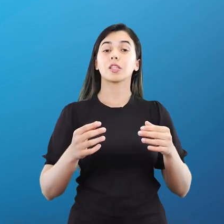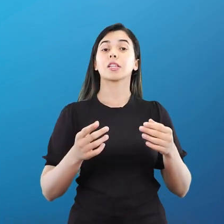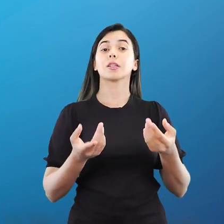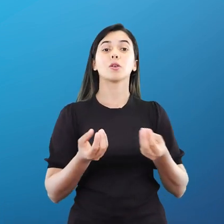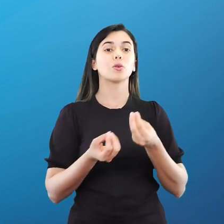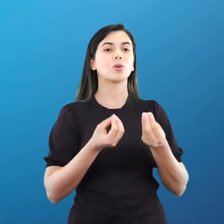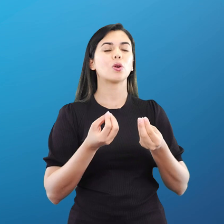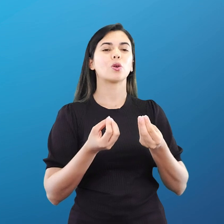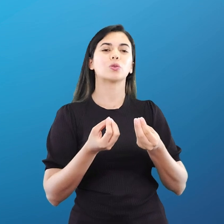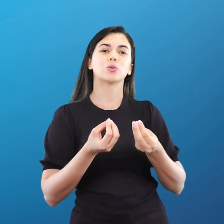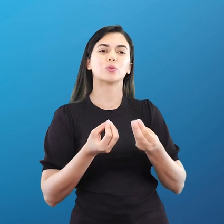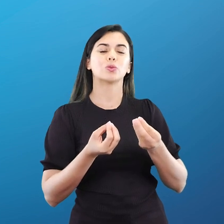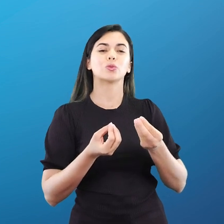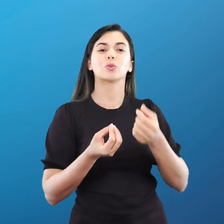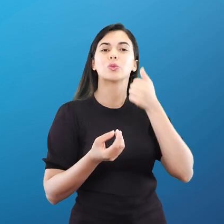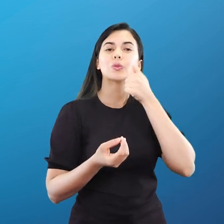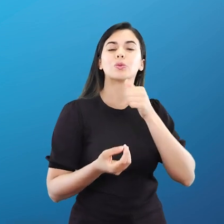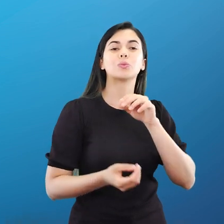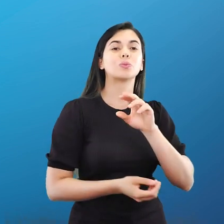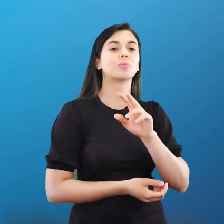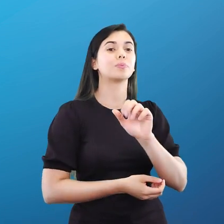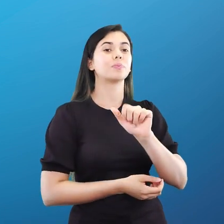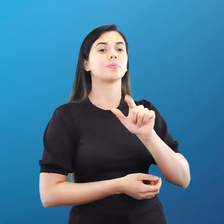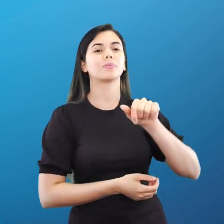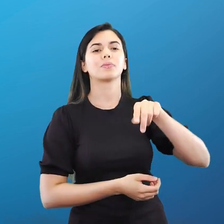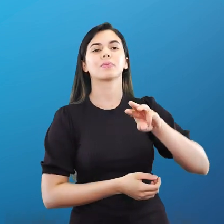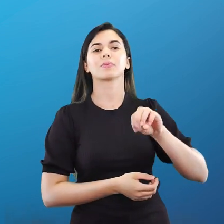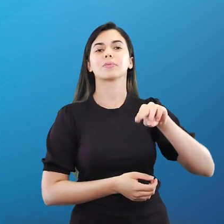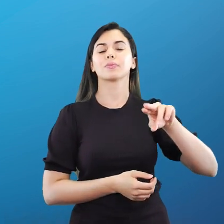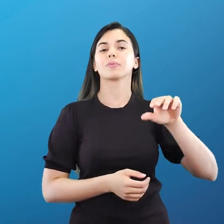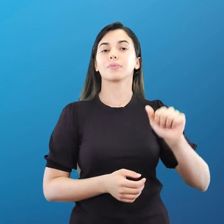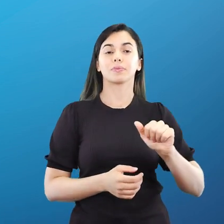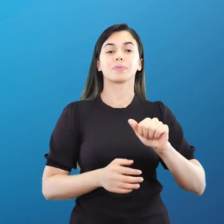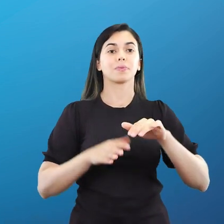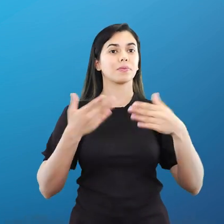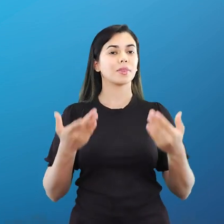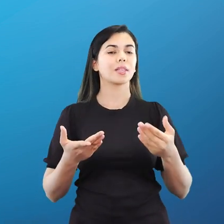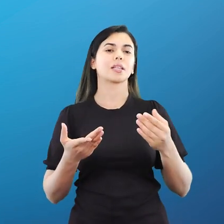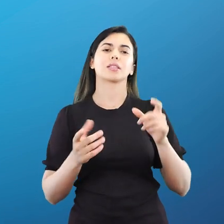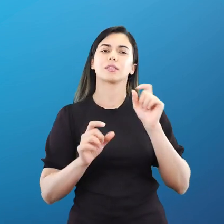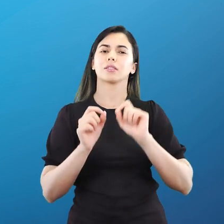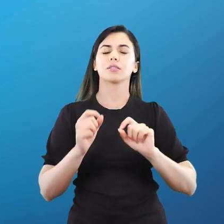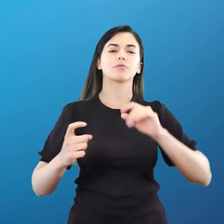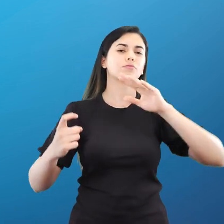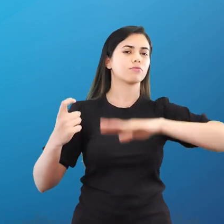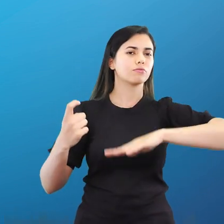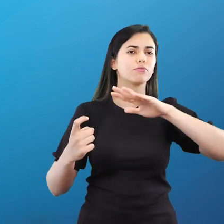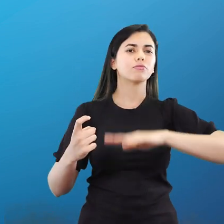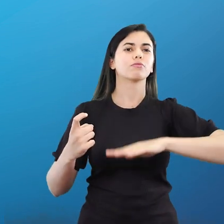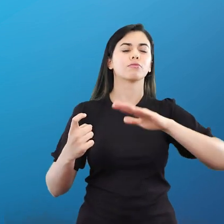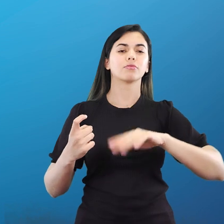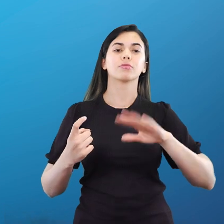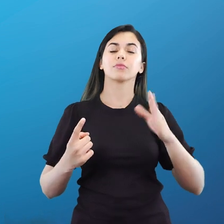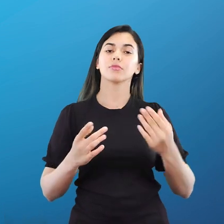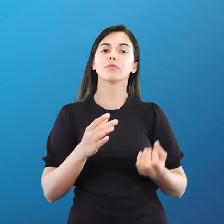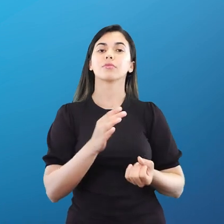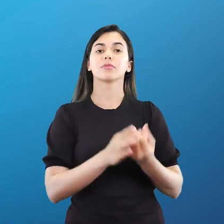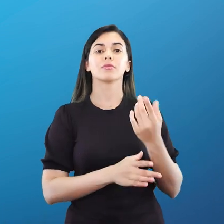mortal chamada Alquimena. Tá, então, seria aí uma tradição e tal, foi criado aí pelo